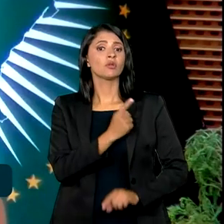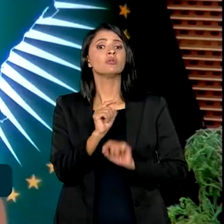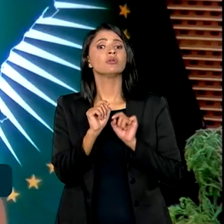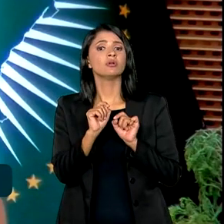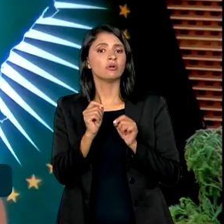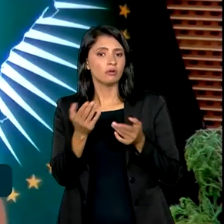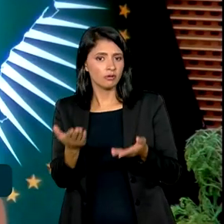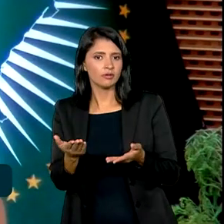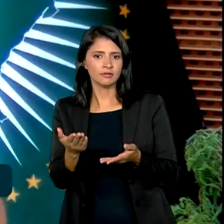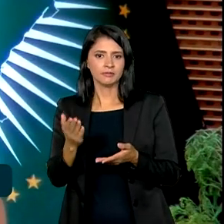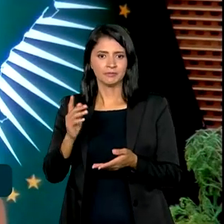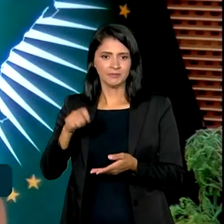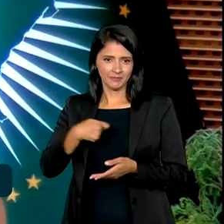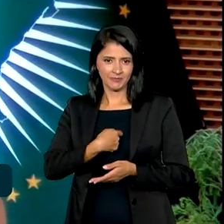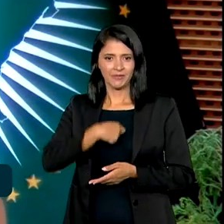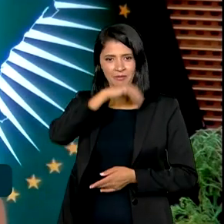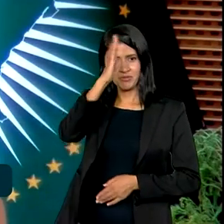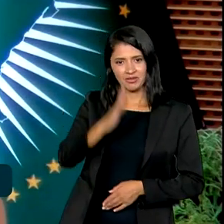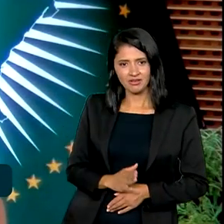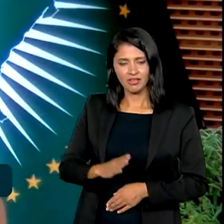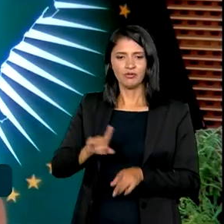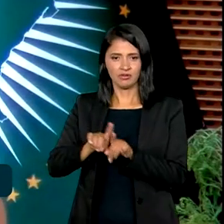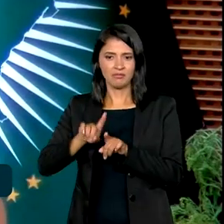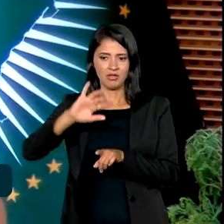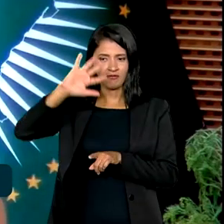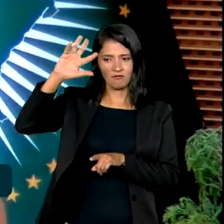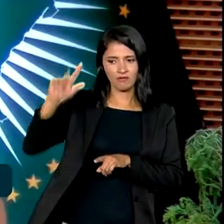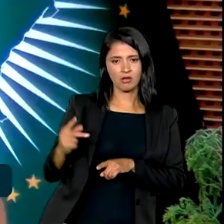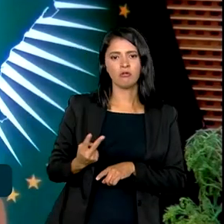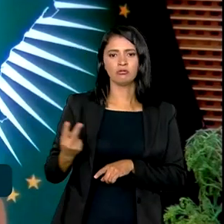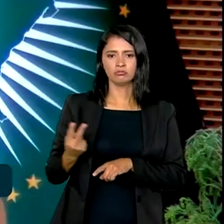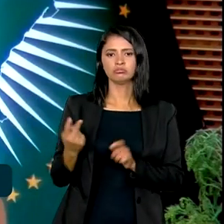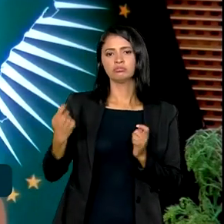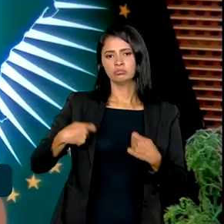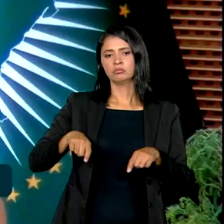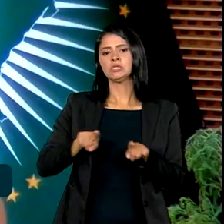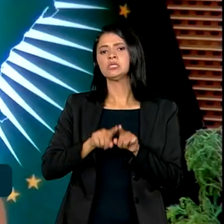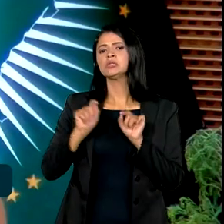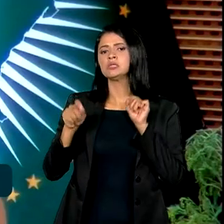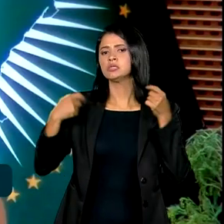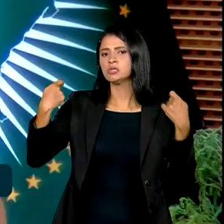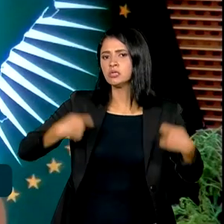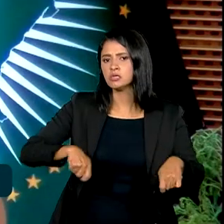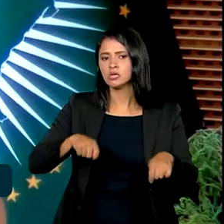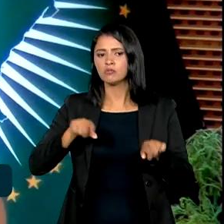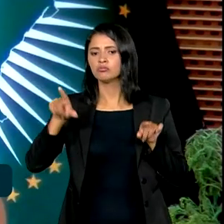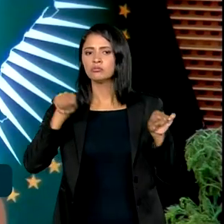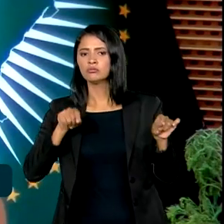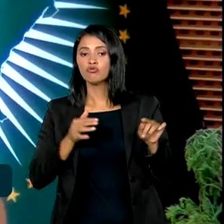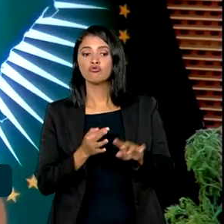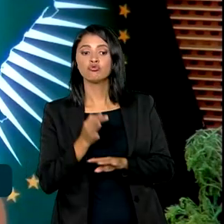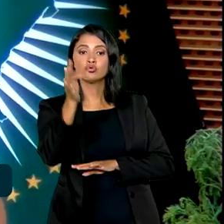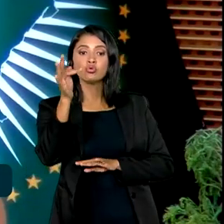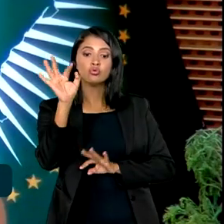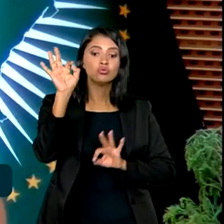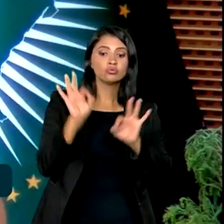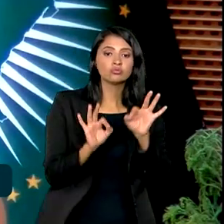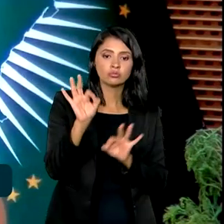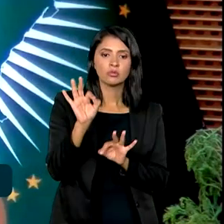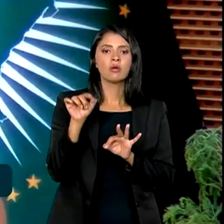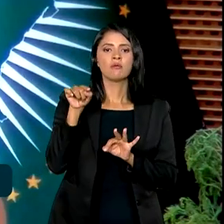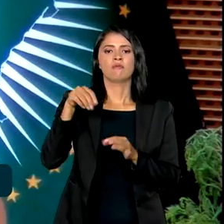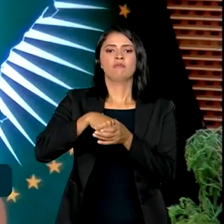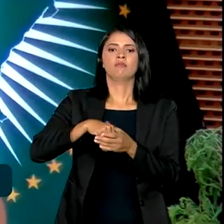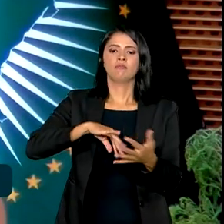Nós, africanos e brasileiros, precisamos traçar nossos próprios caminhos na ordem